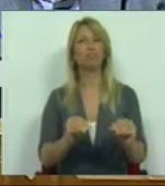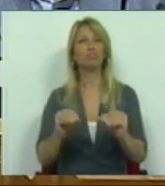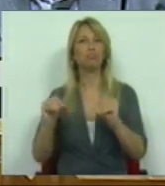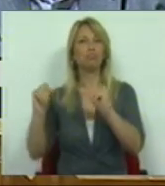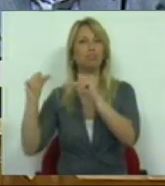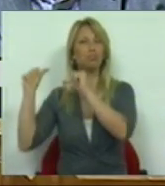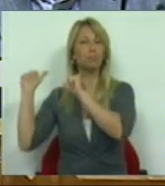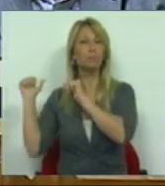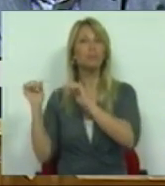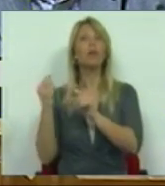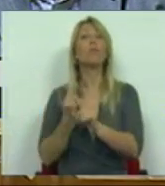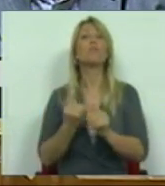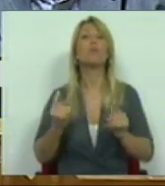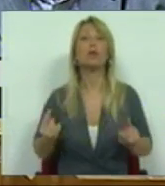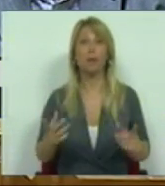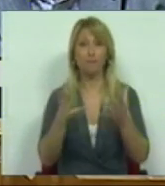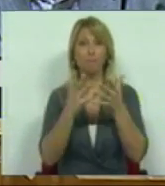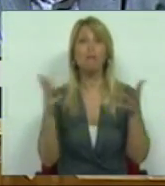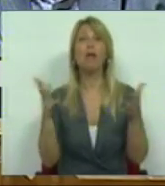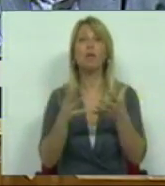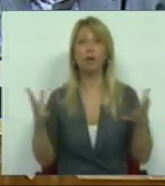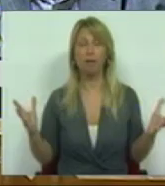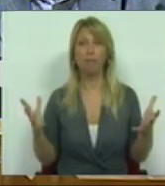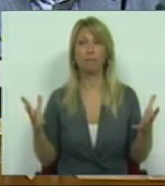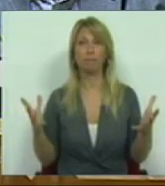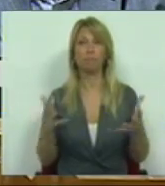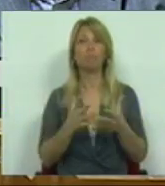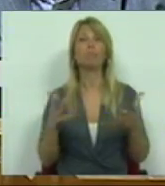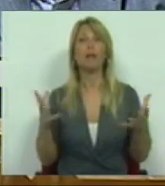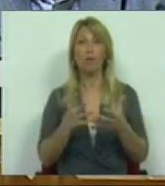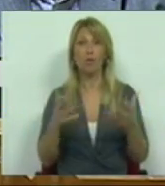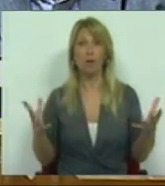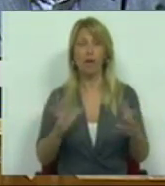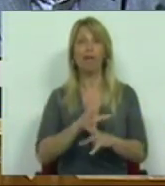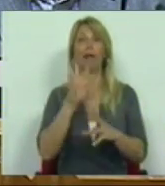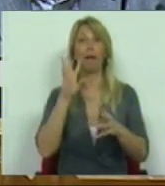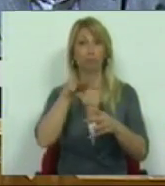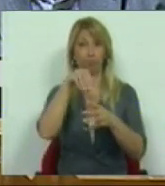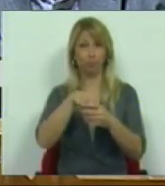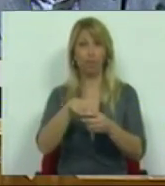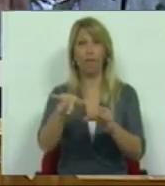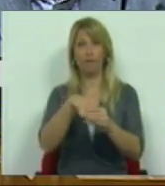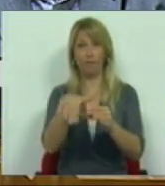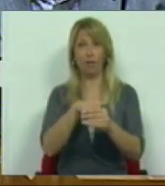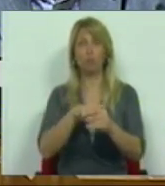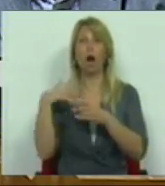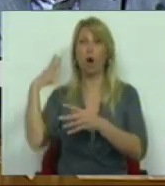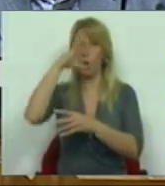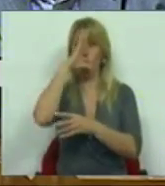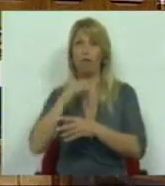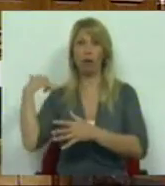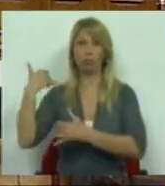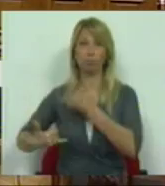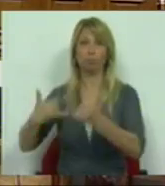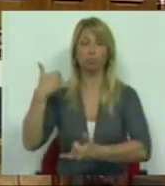porque a maioria que têm composto os sucessivos governos, porque a maioria que se